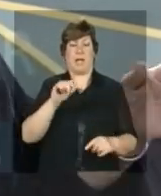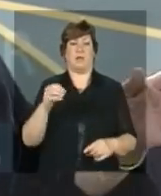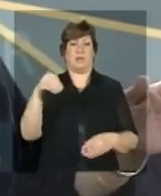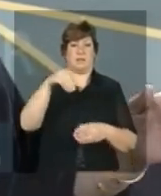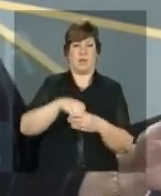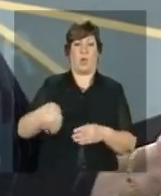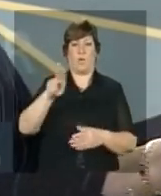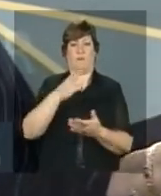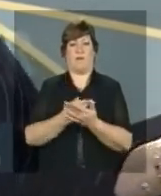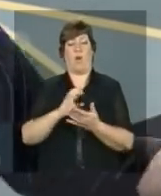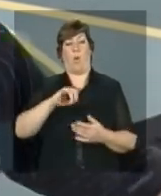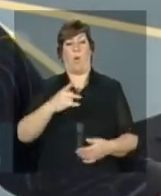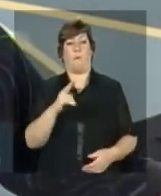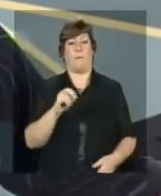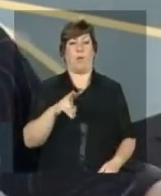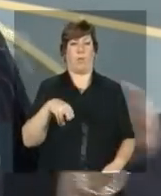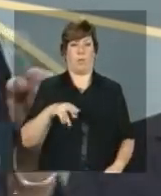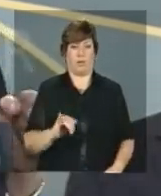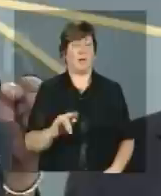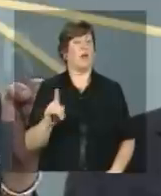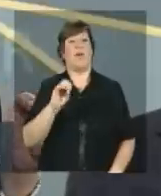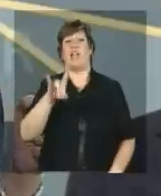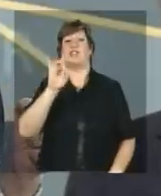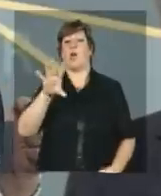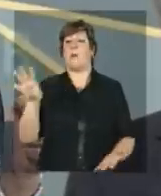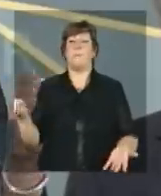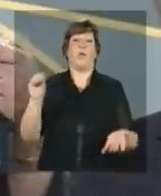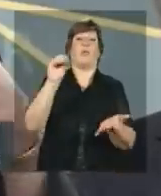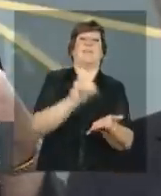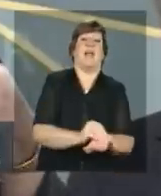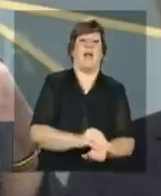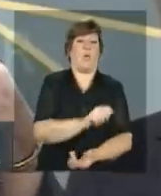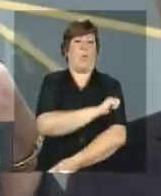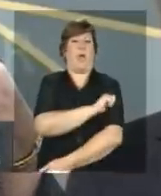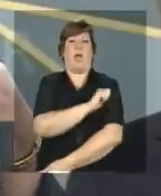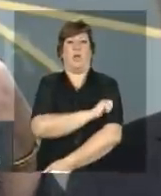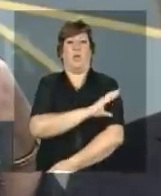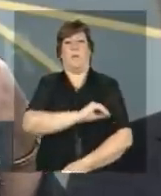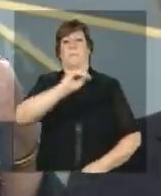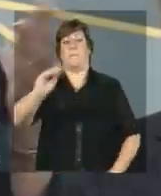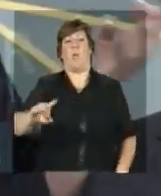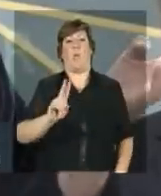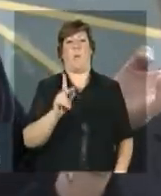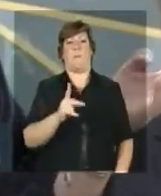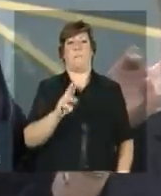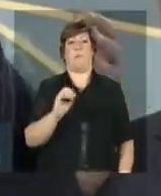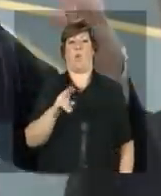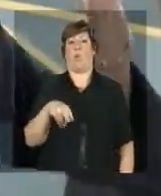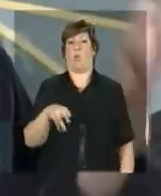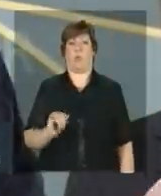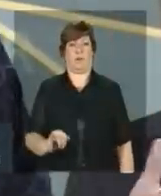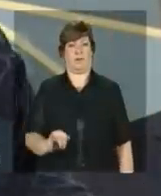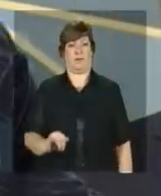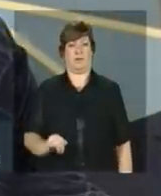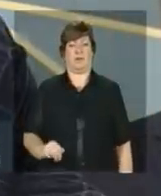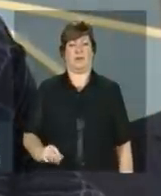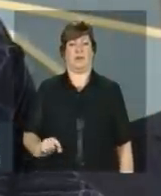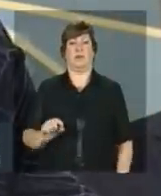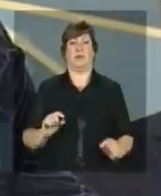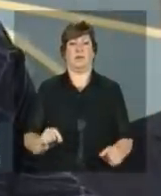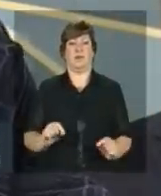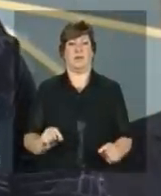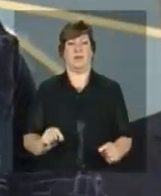nem tampouco só colocar esses alunos no ProUni e